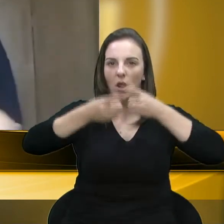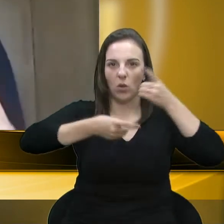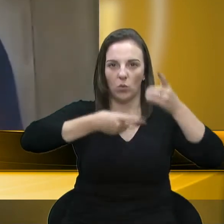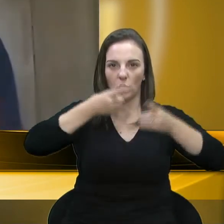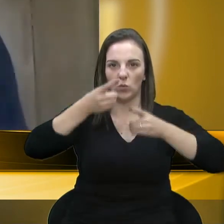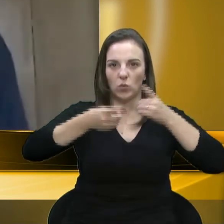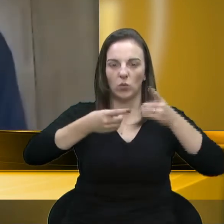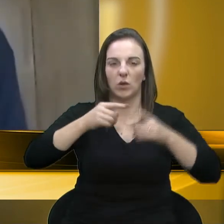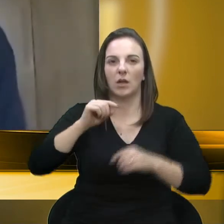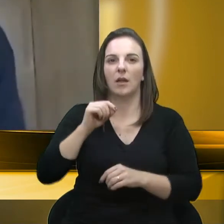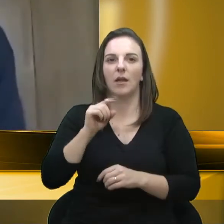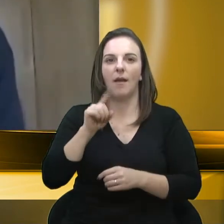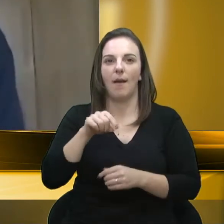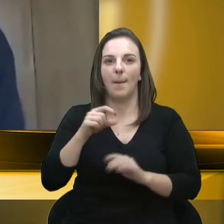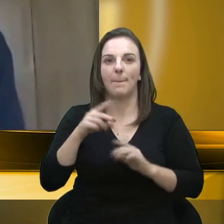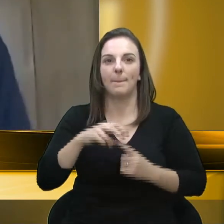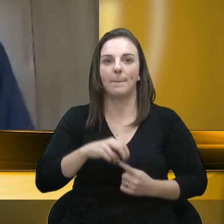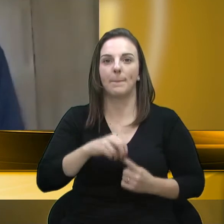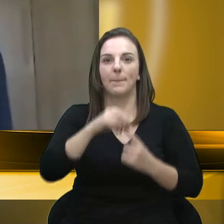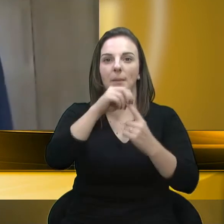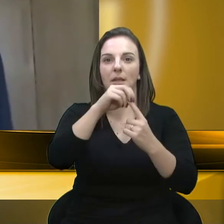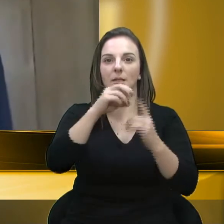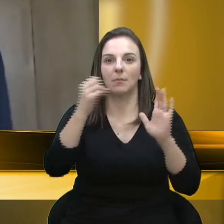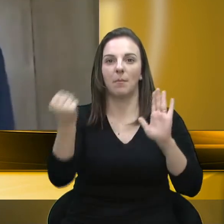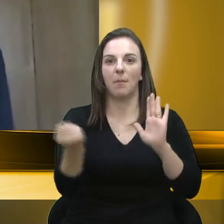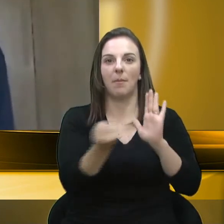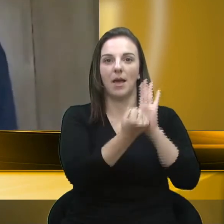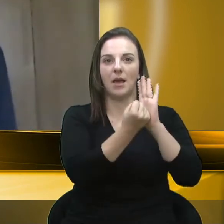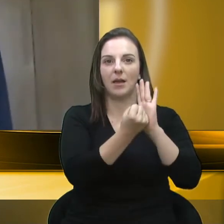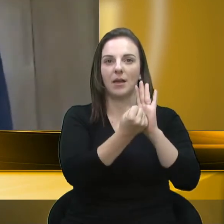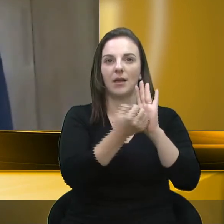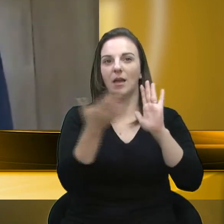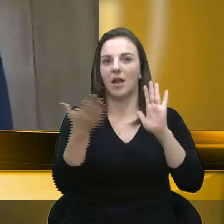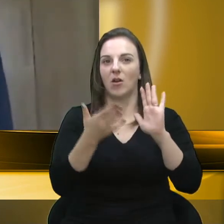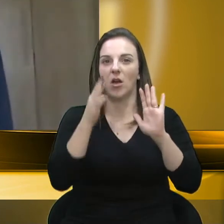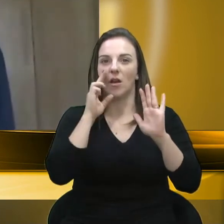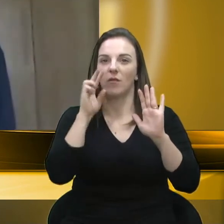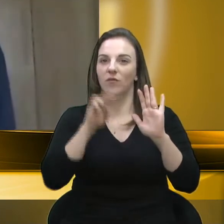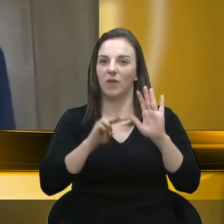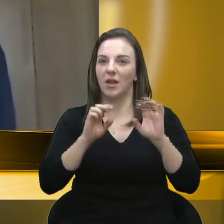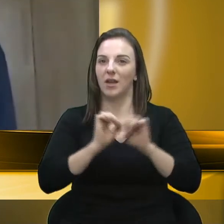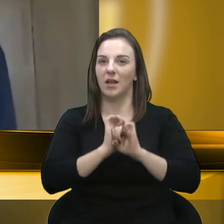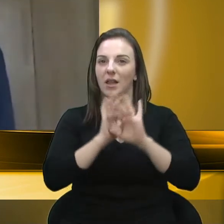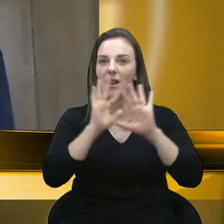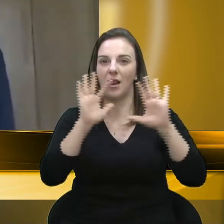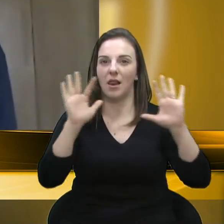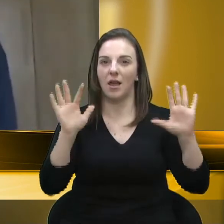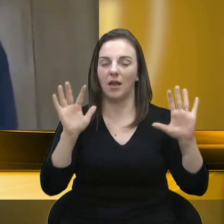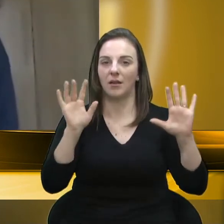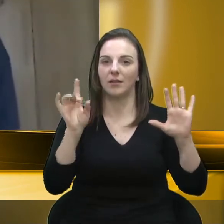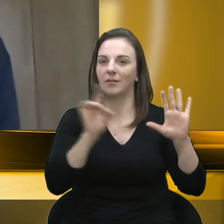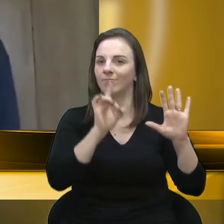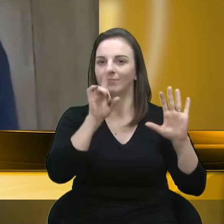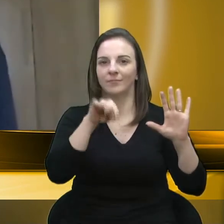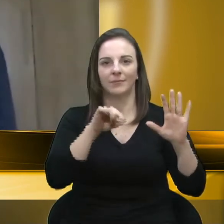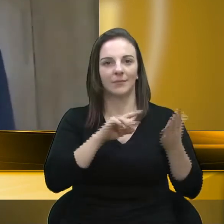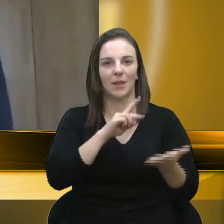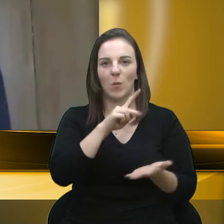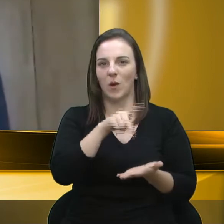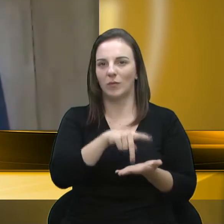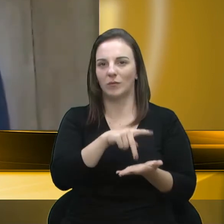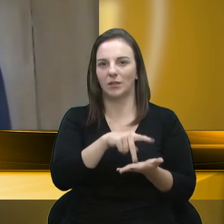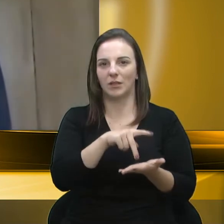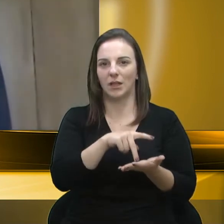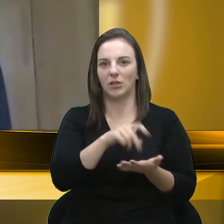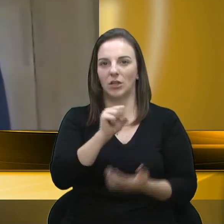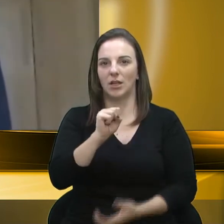será a principal marca. E nós podemos ver claramente que isso não é uma realidade para com